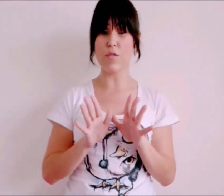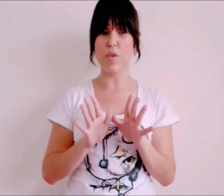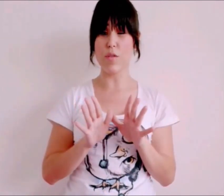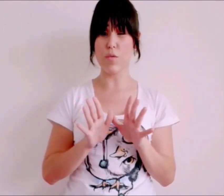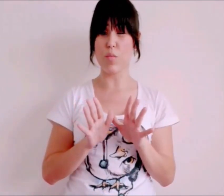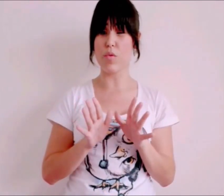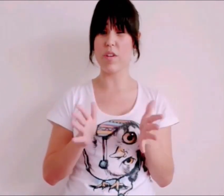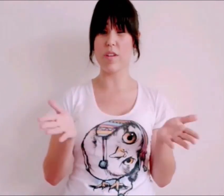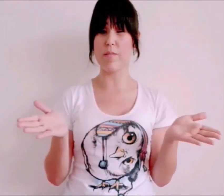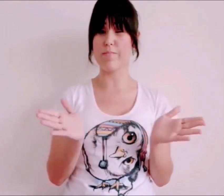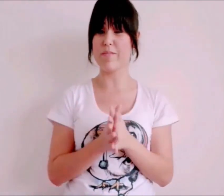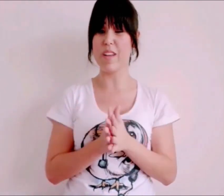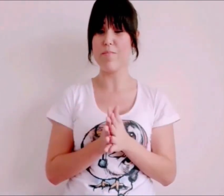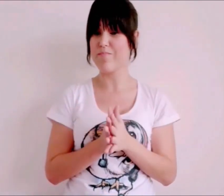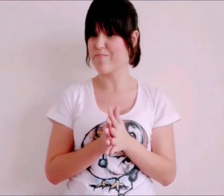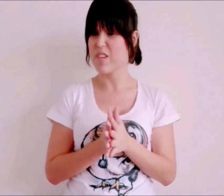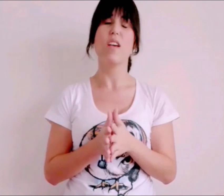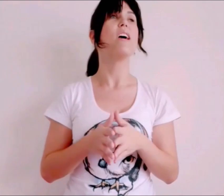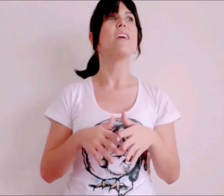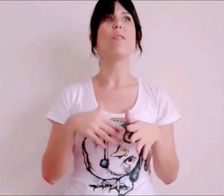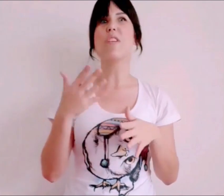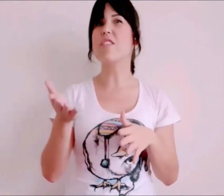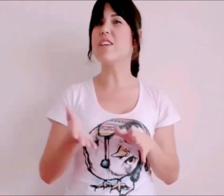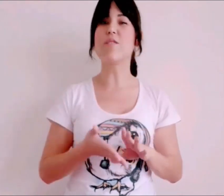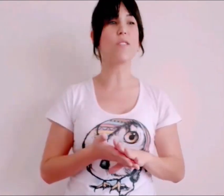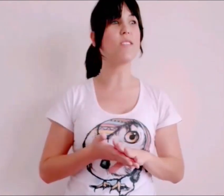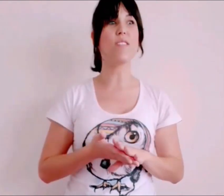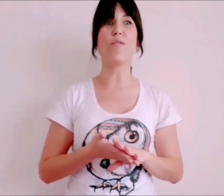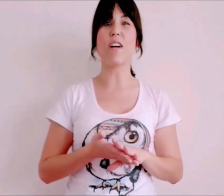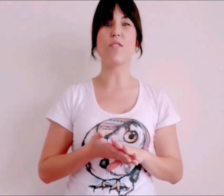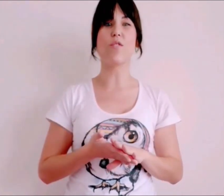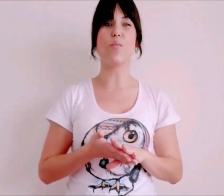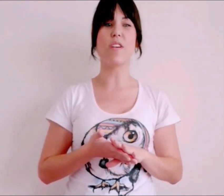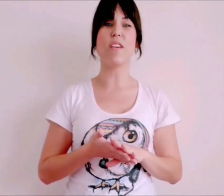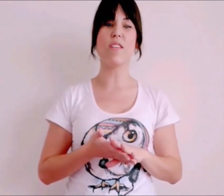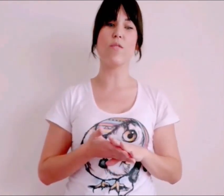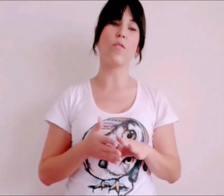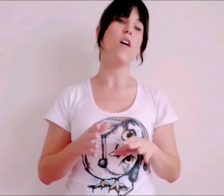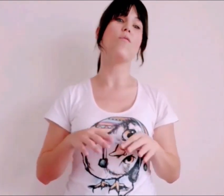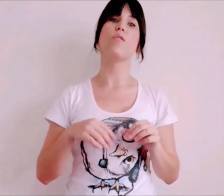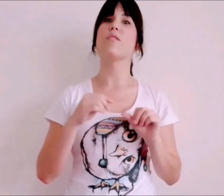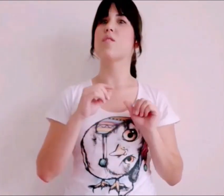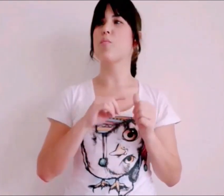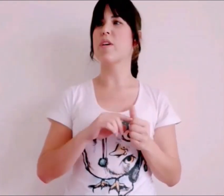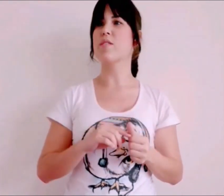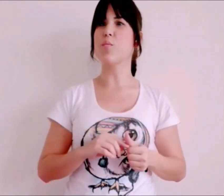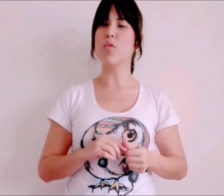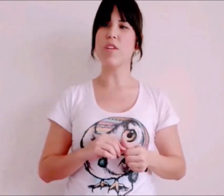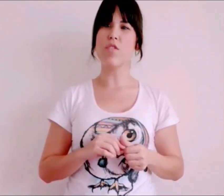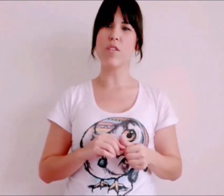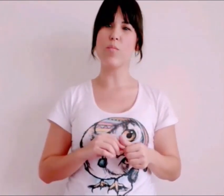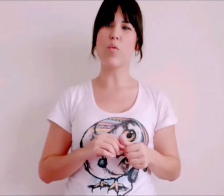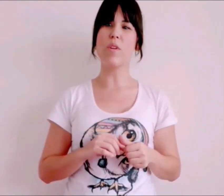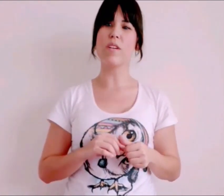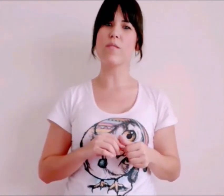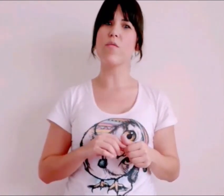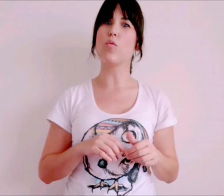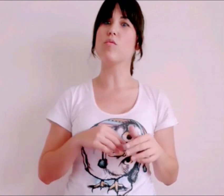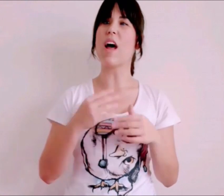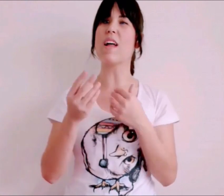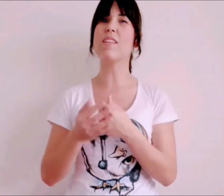querem falar sobre isso porque, né? E na medida em que vocês não falam sobre isso, vocês não pensam políticas